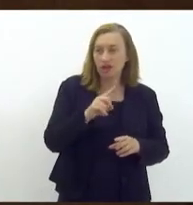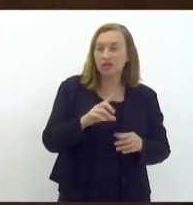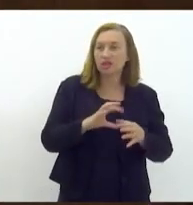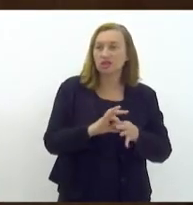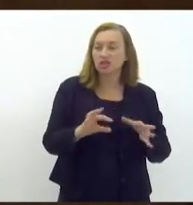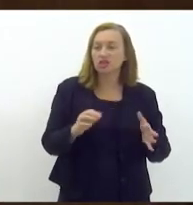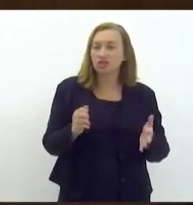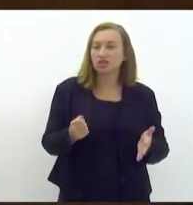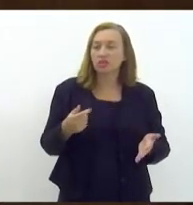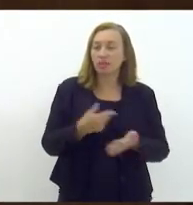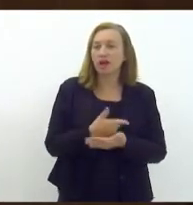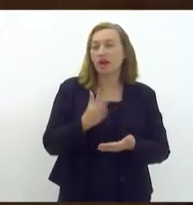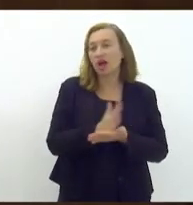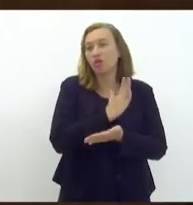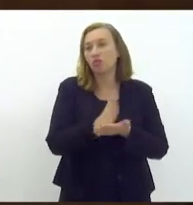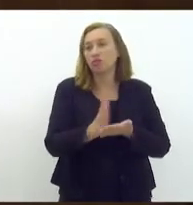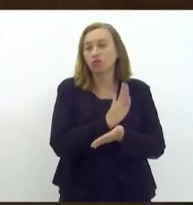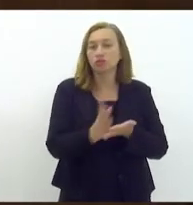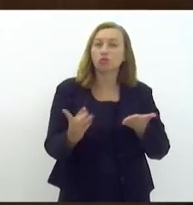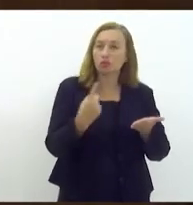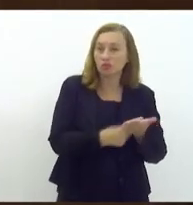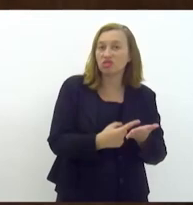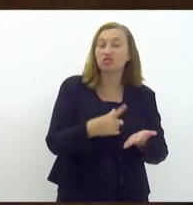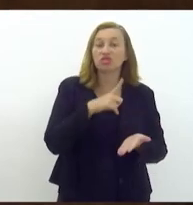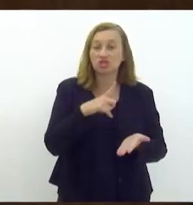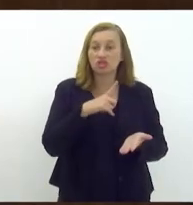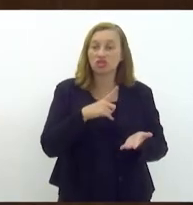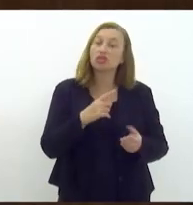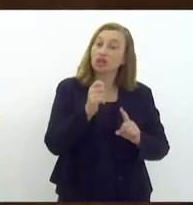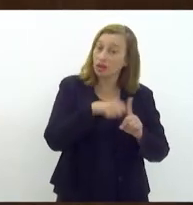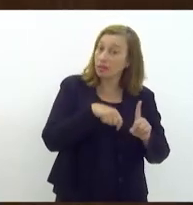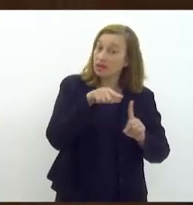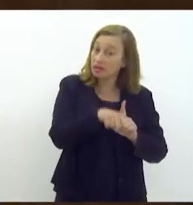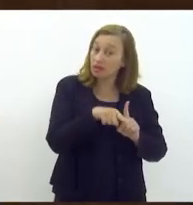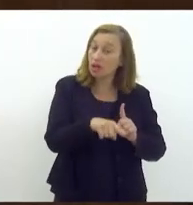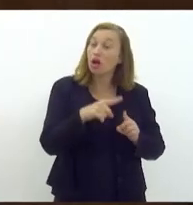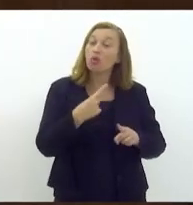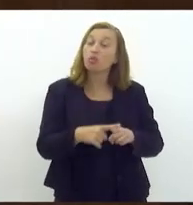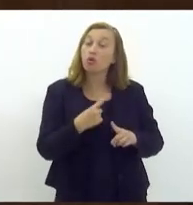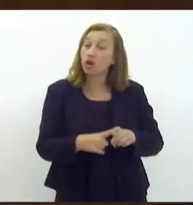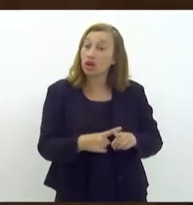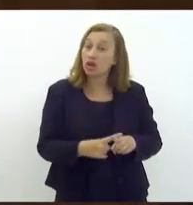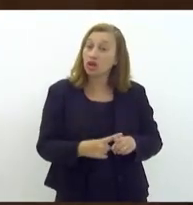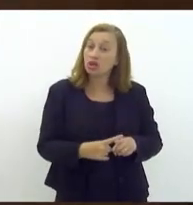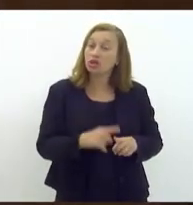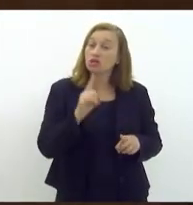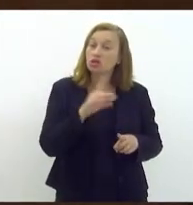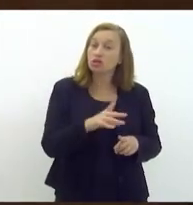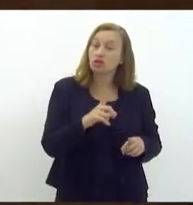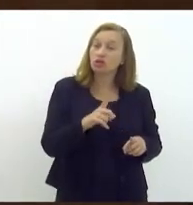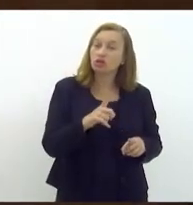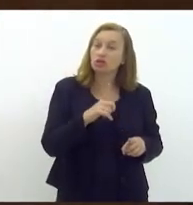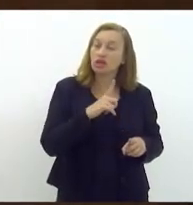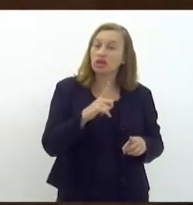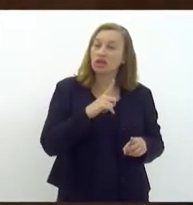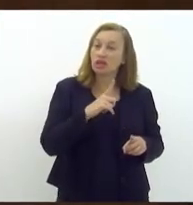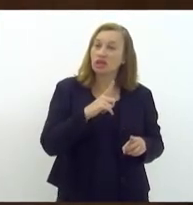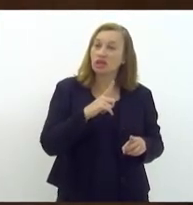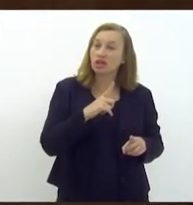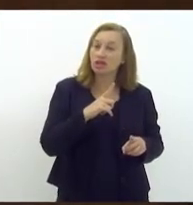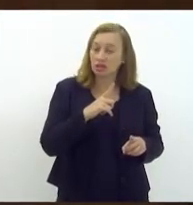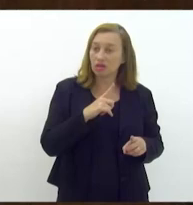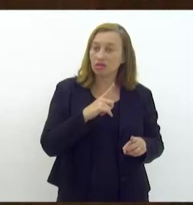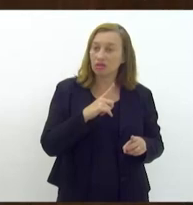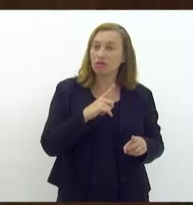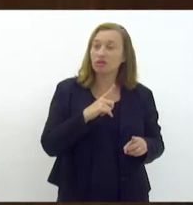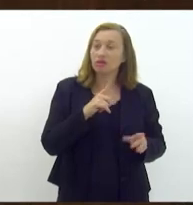honrar alguns compromissos que tinham naquele mês porque só haveria uma compensação no mês seguinte então